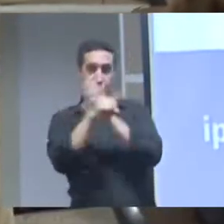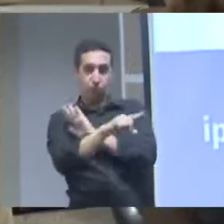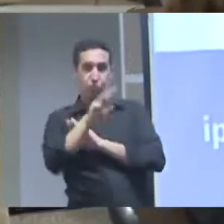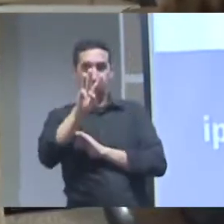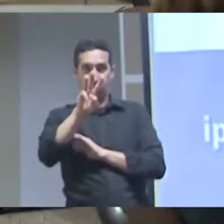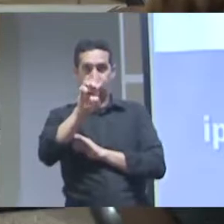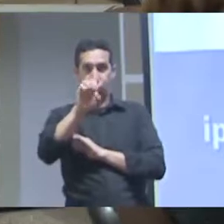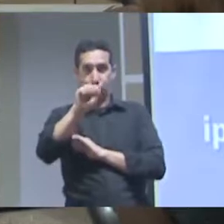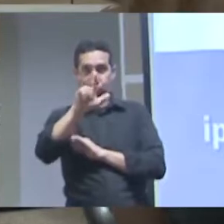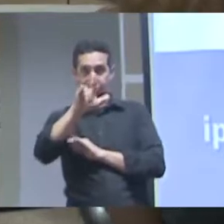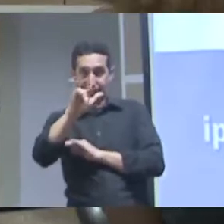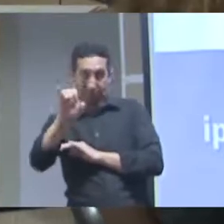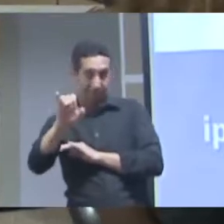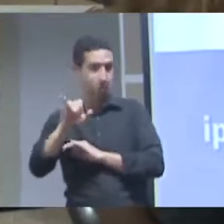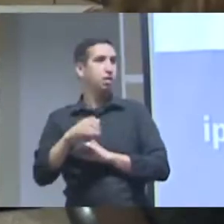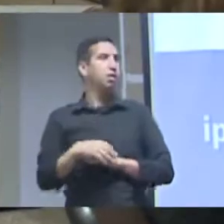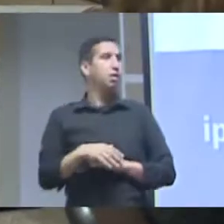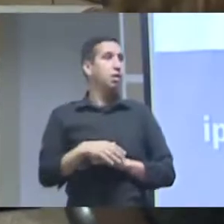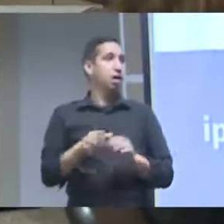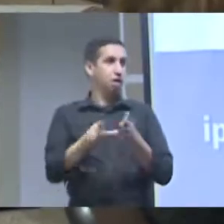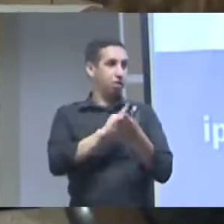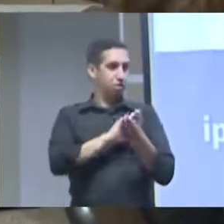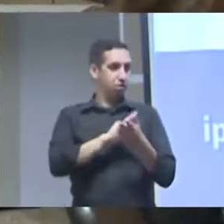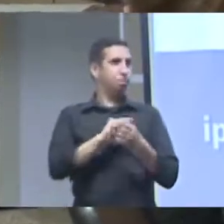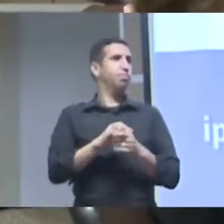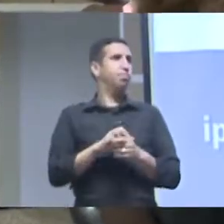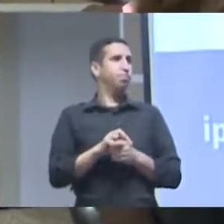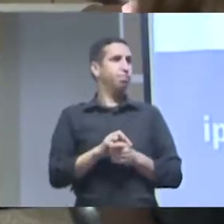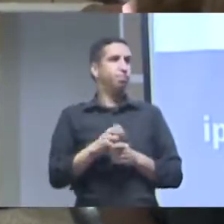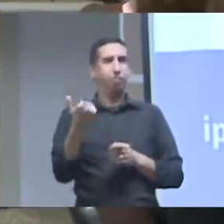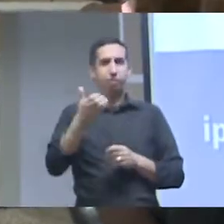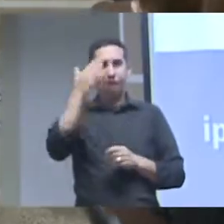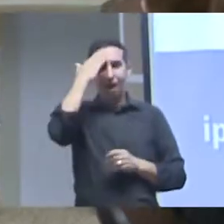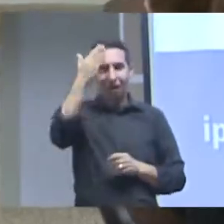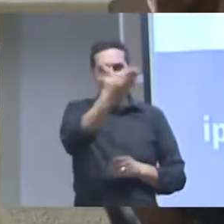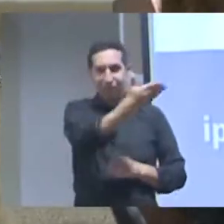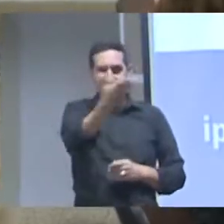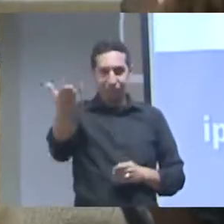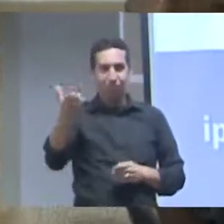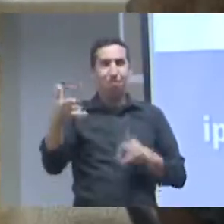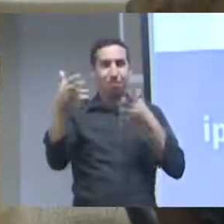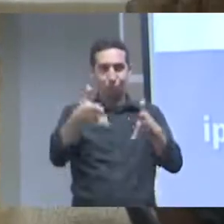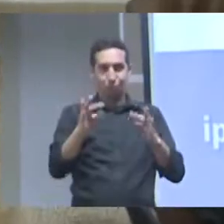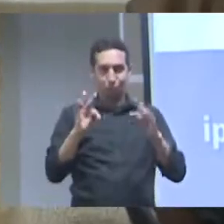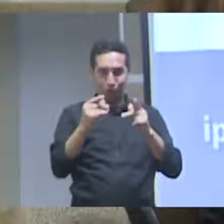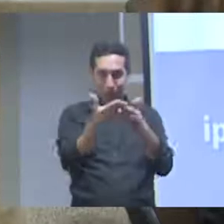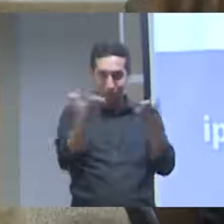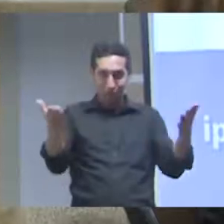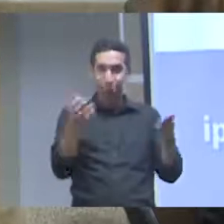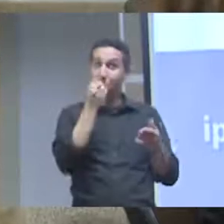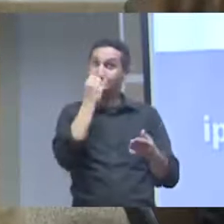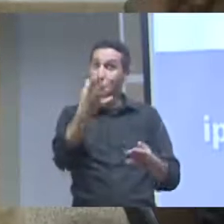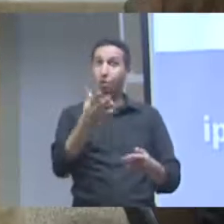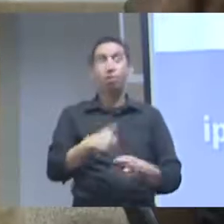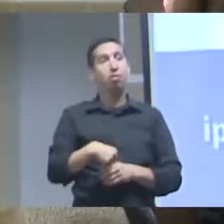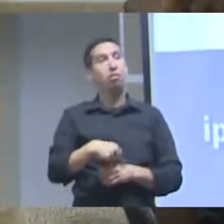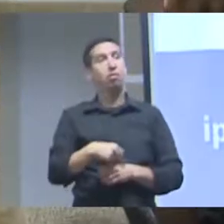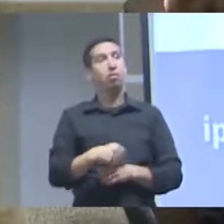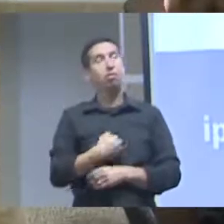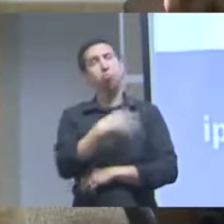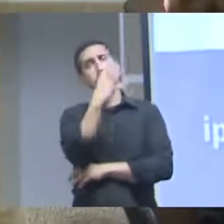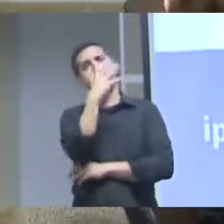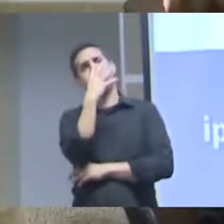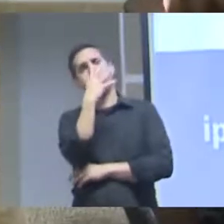minha pergunta vai para o Wesley antes de mais nada queria agradecer a participação de todas foi muito